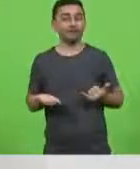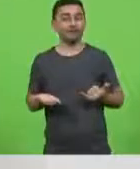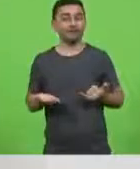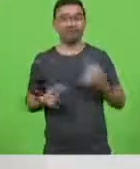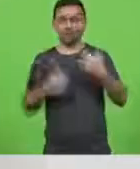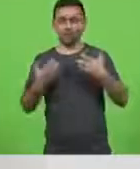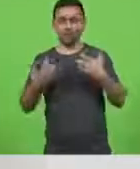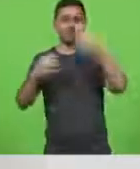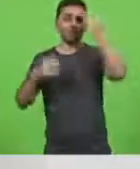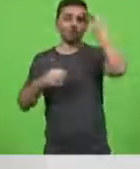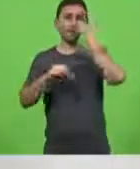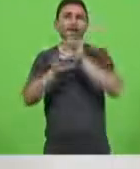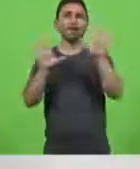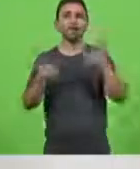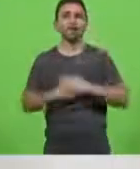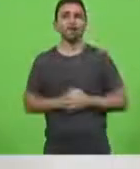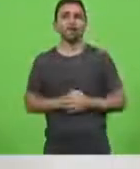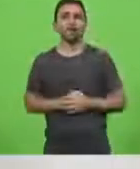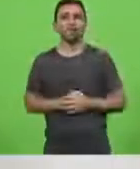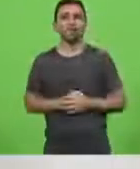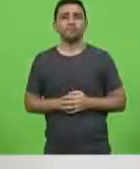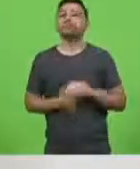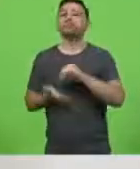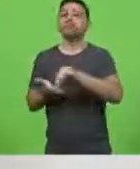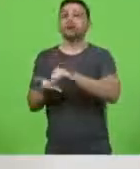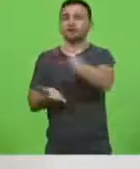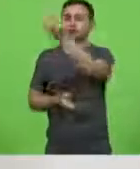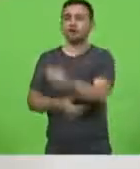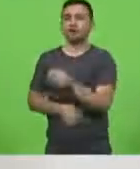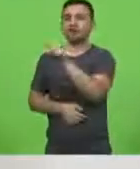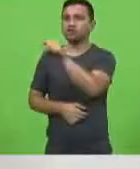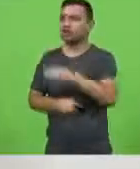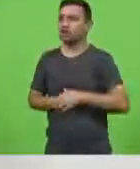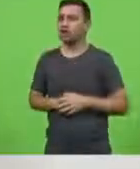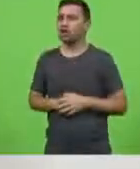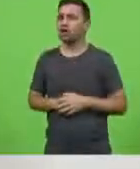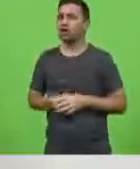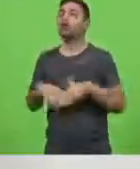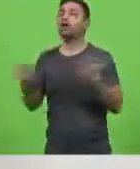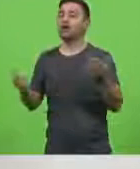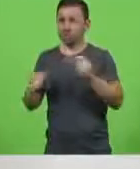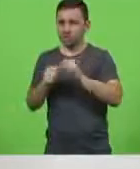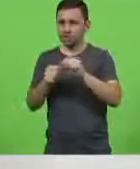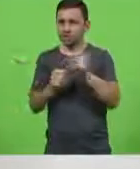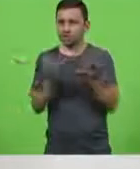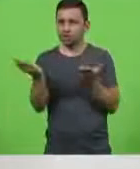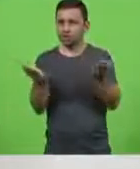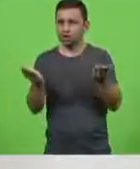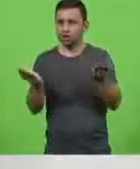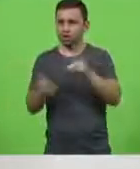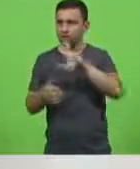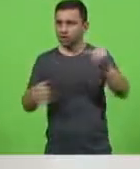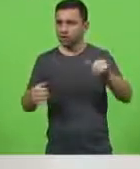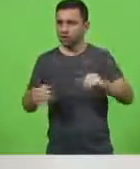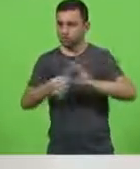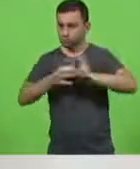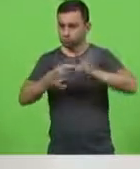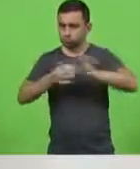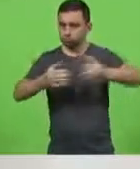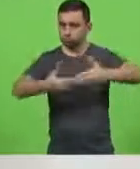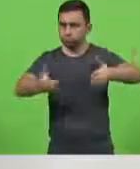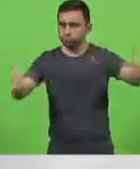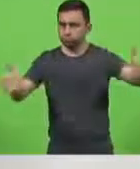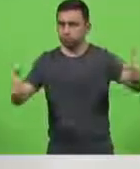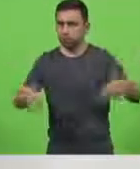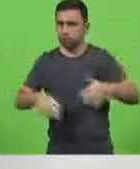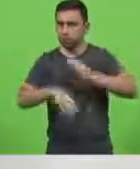entender eu quero entender isso alô secretário novamente secretário vamos fazer licitação secretário vamos abrir o mercado vamos adotar as